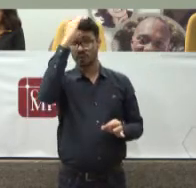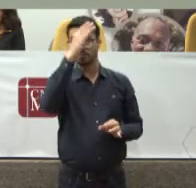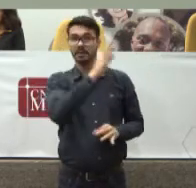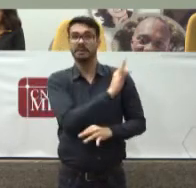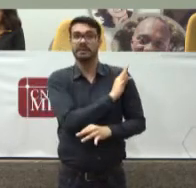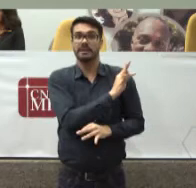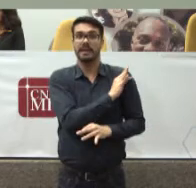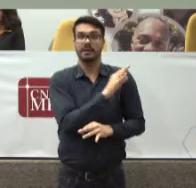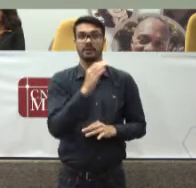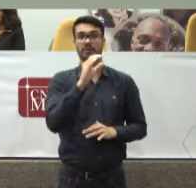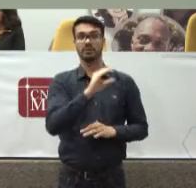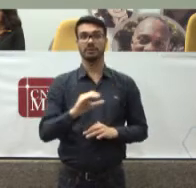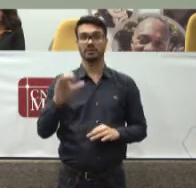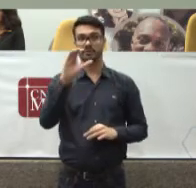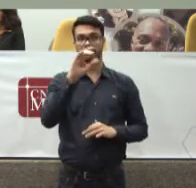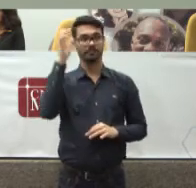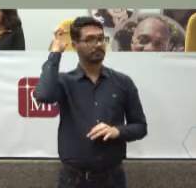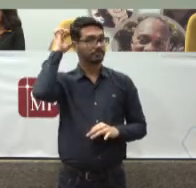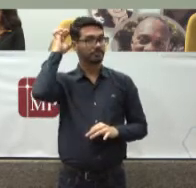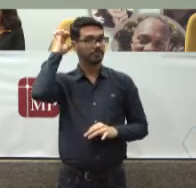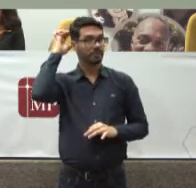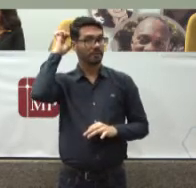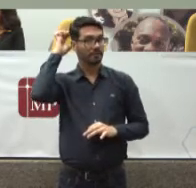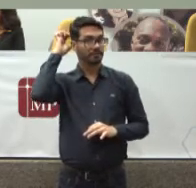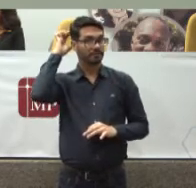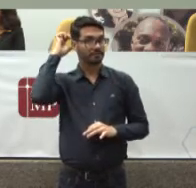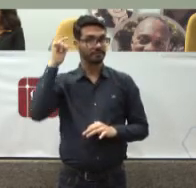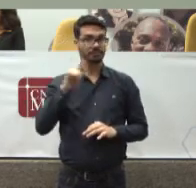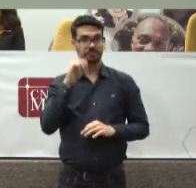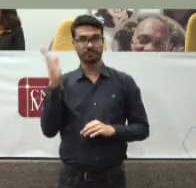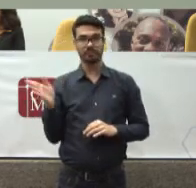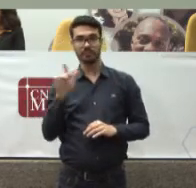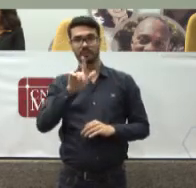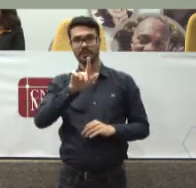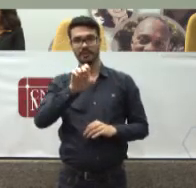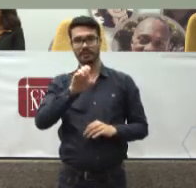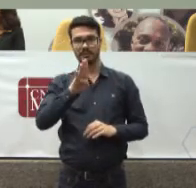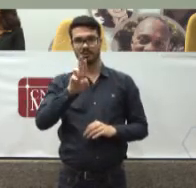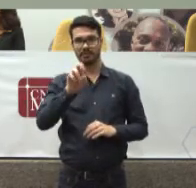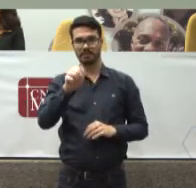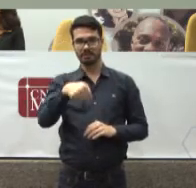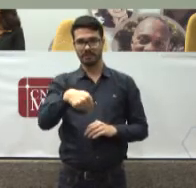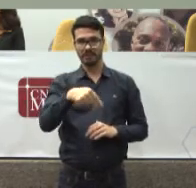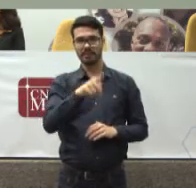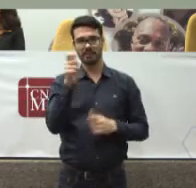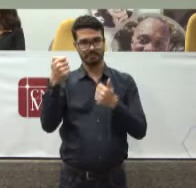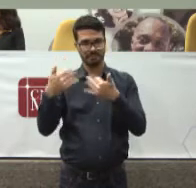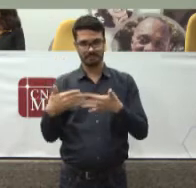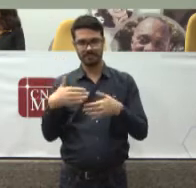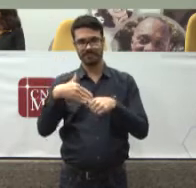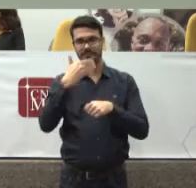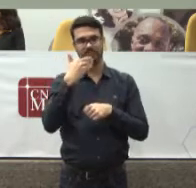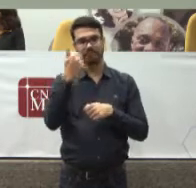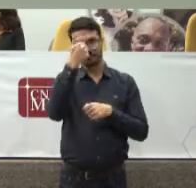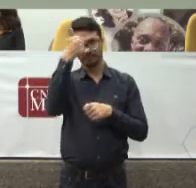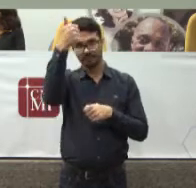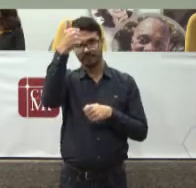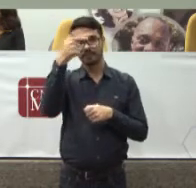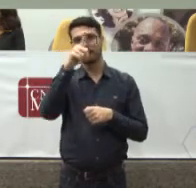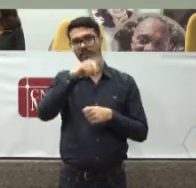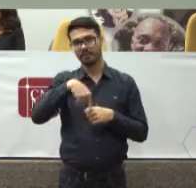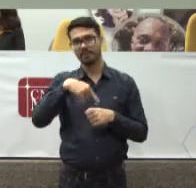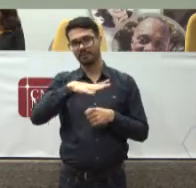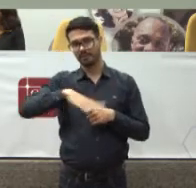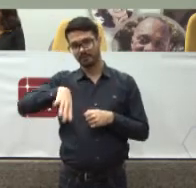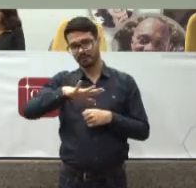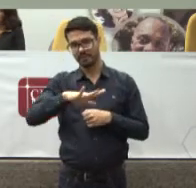-científico E o Gebran Que falará Aos senhores Na sequência E poderá falar melhor Sobre a evidência Científica